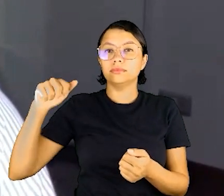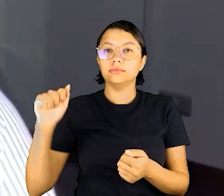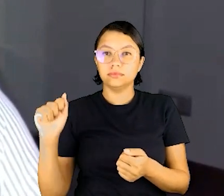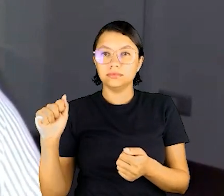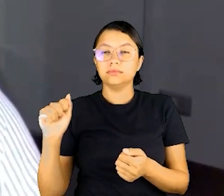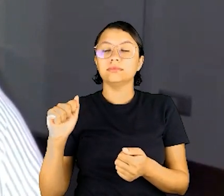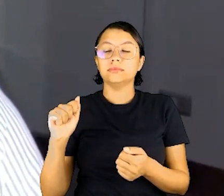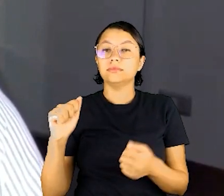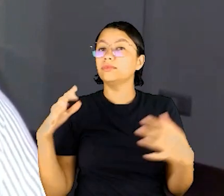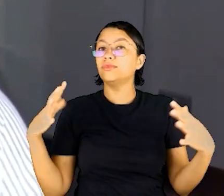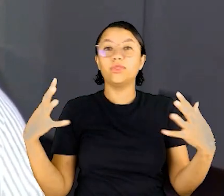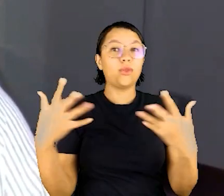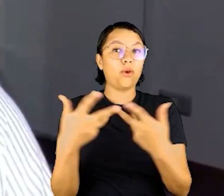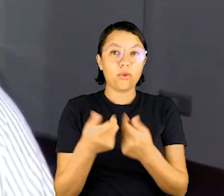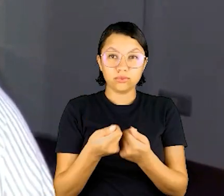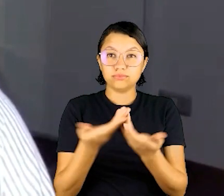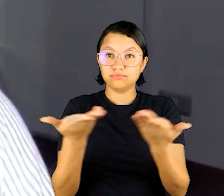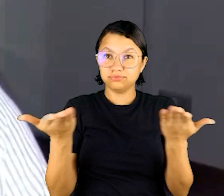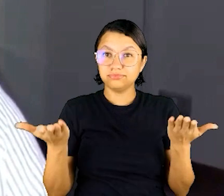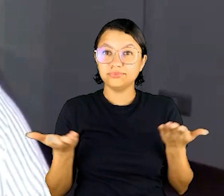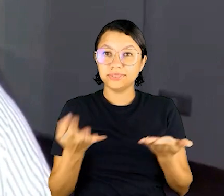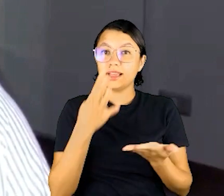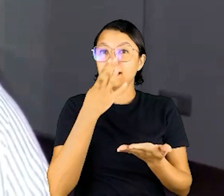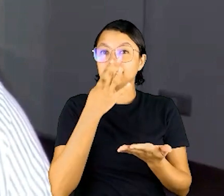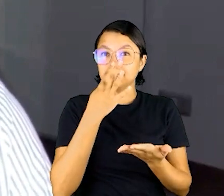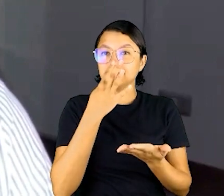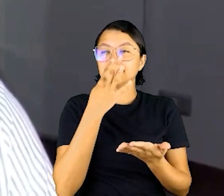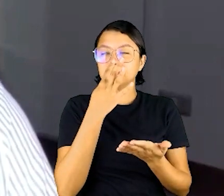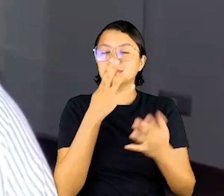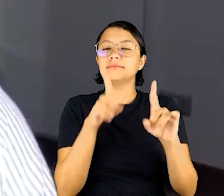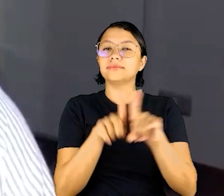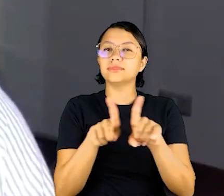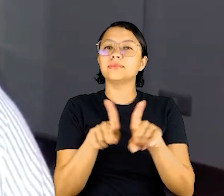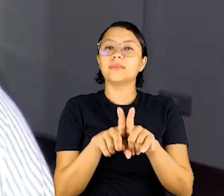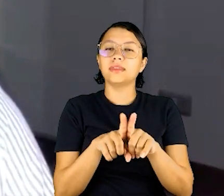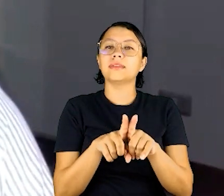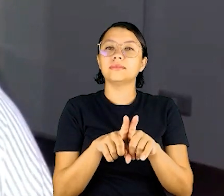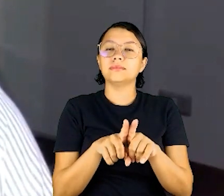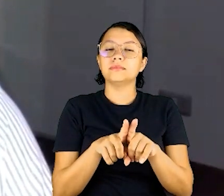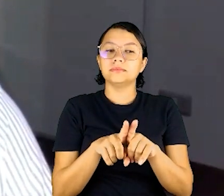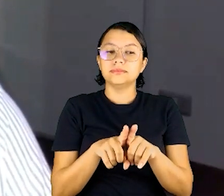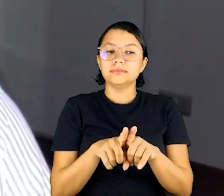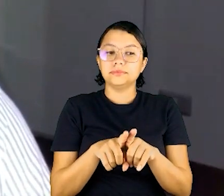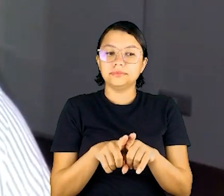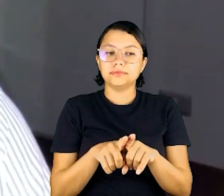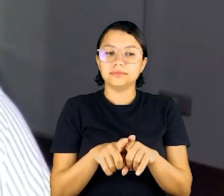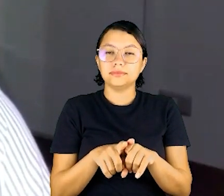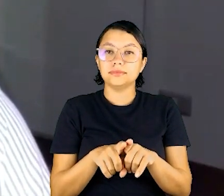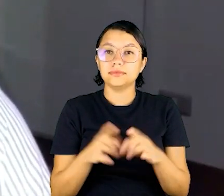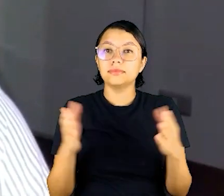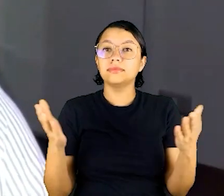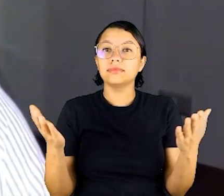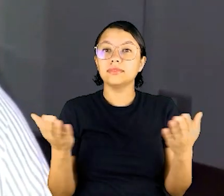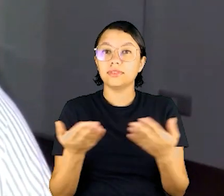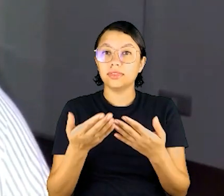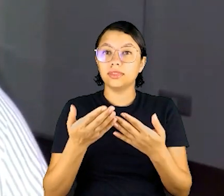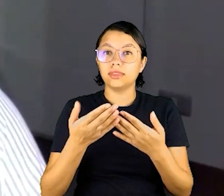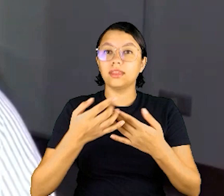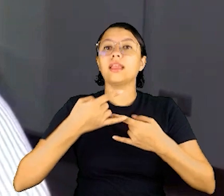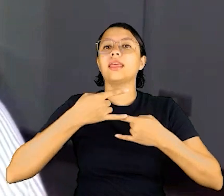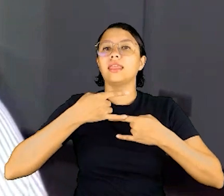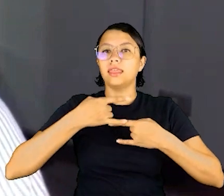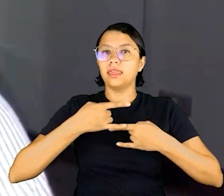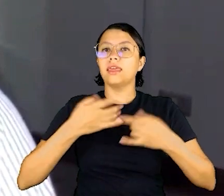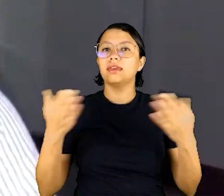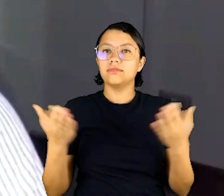doutora Ana Lia e todas que nos assistem também pela